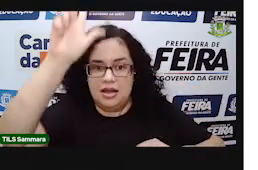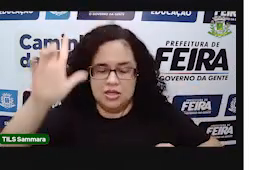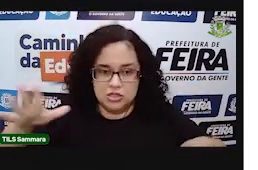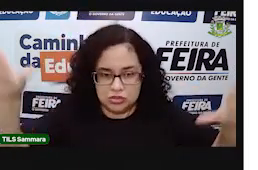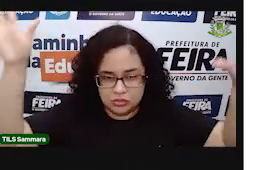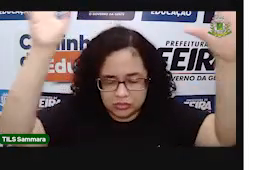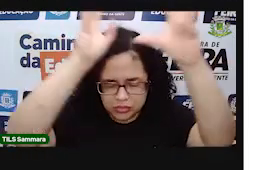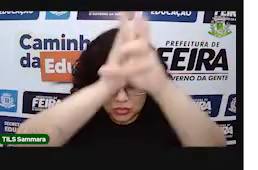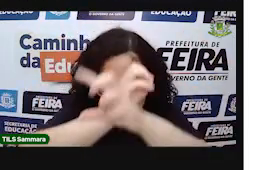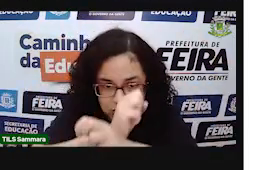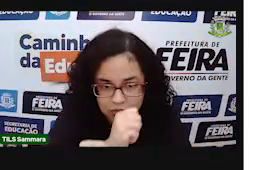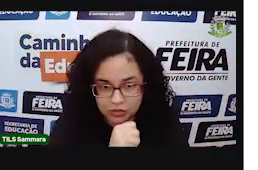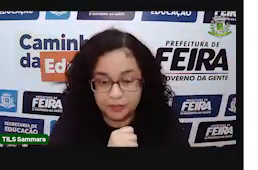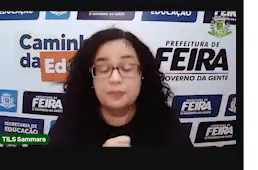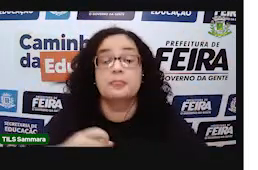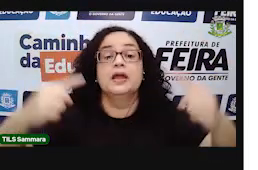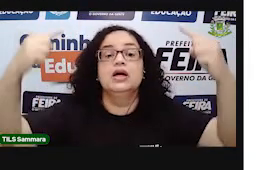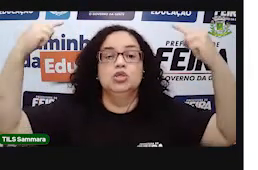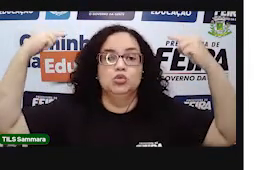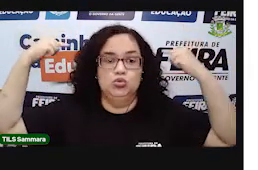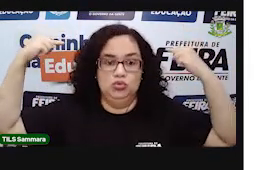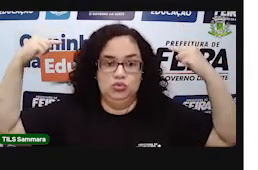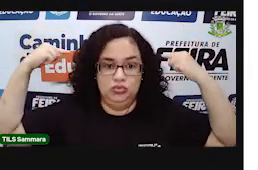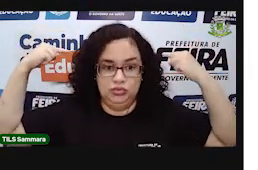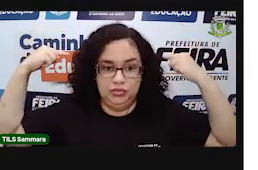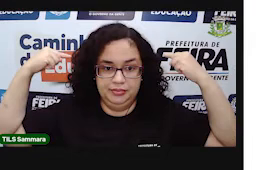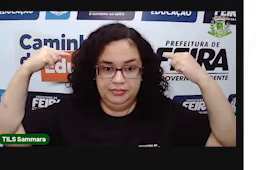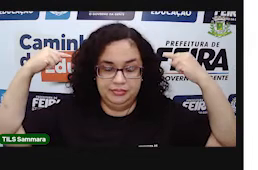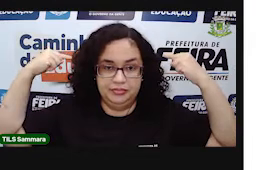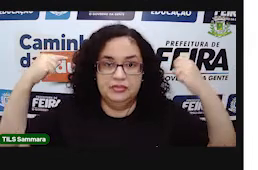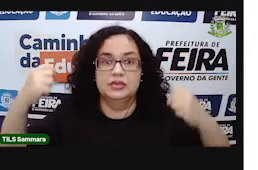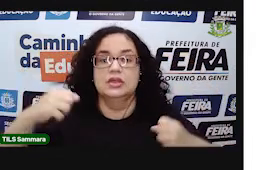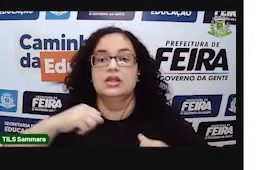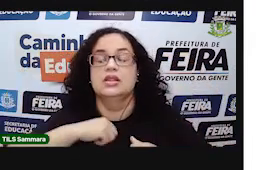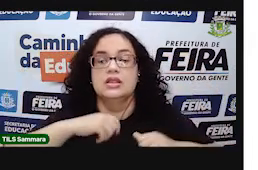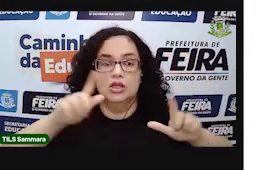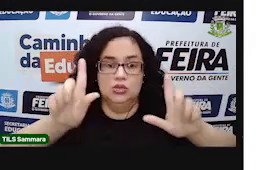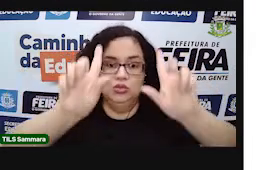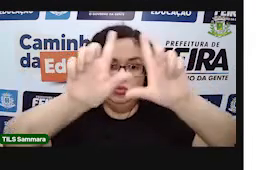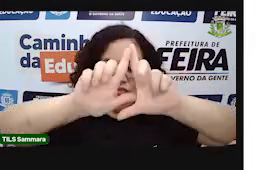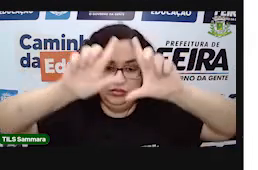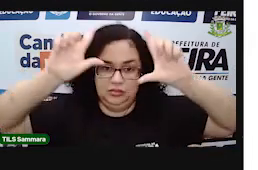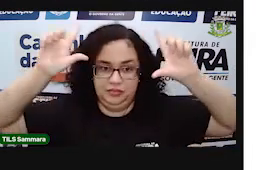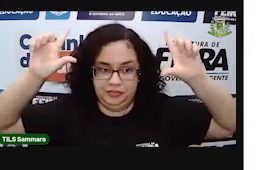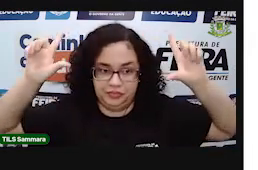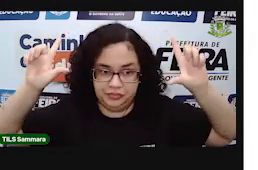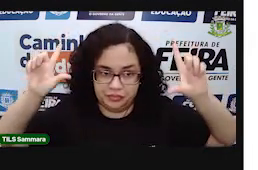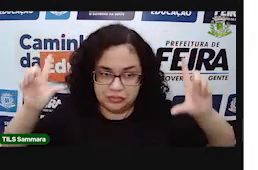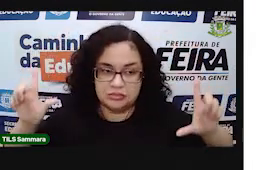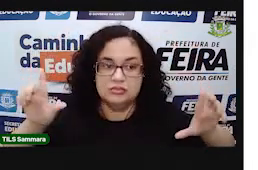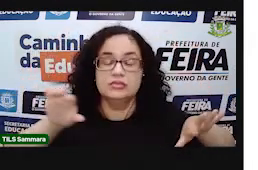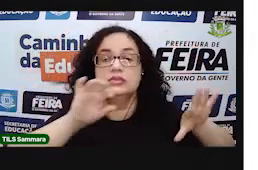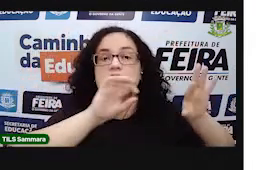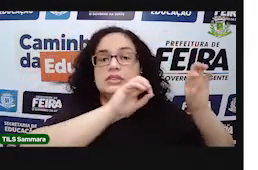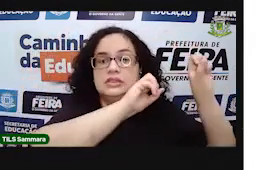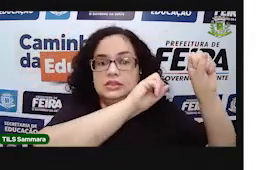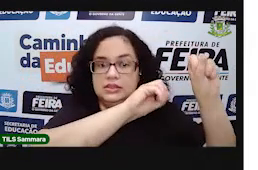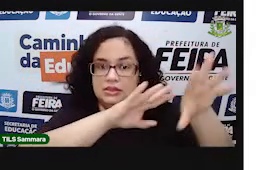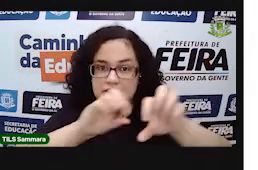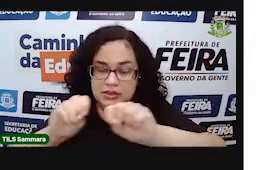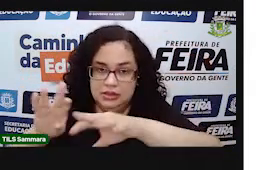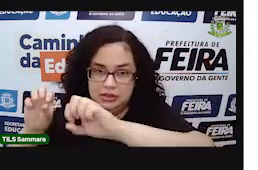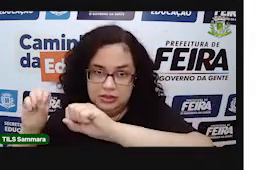marinho. Aqui atrás, ao fundo, a gente tem aqui um banner da